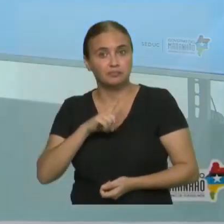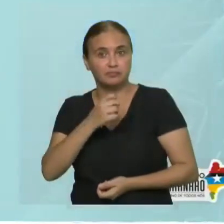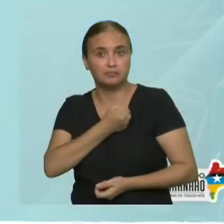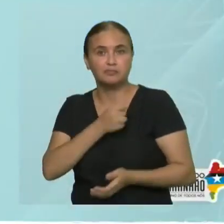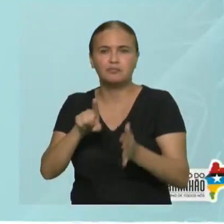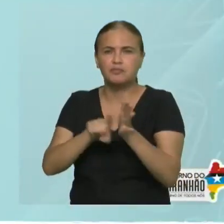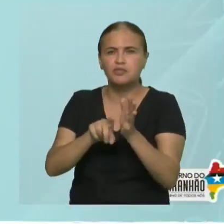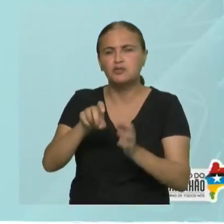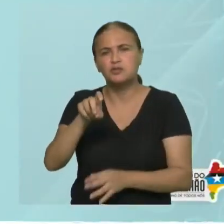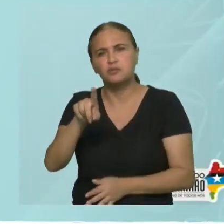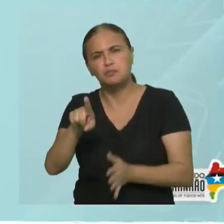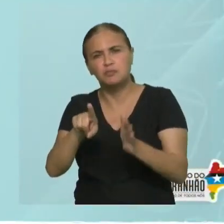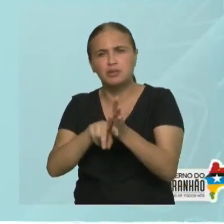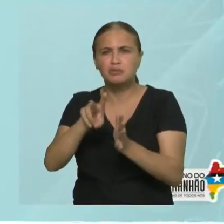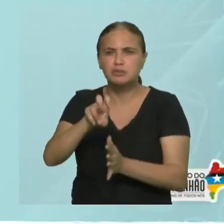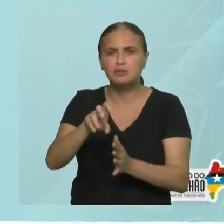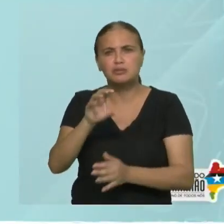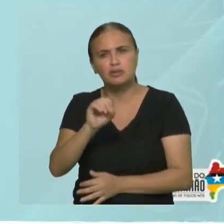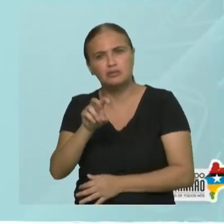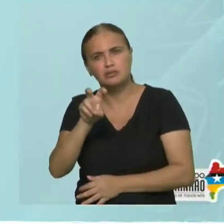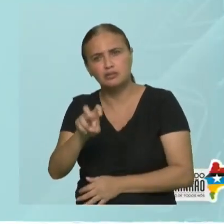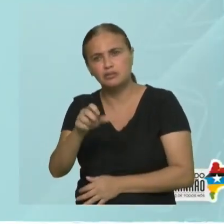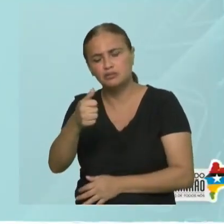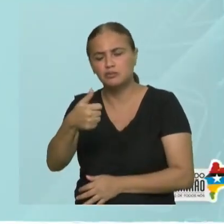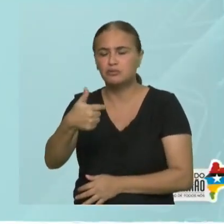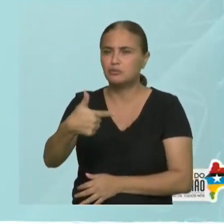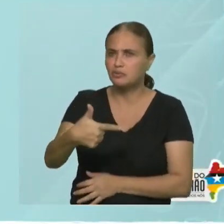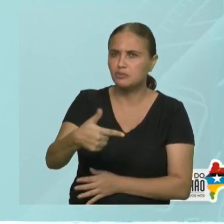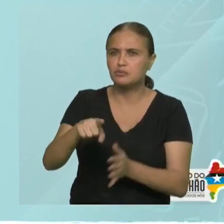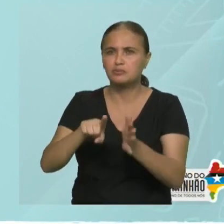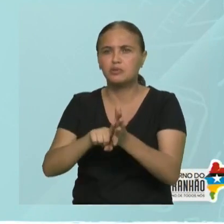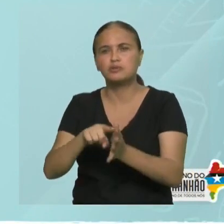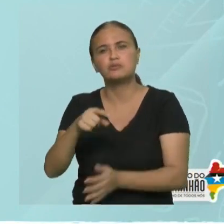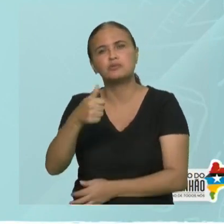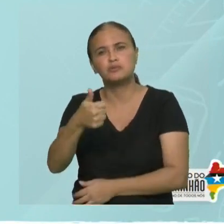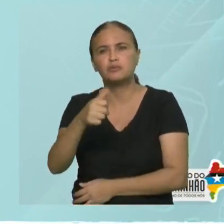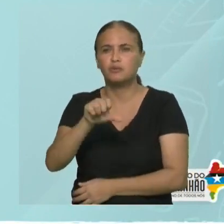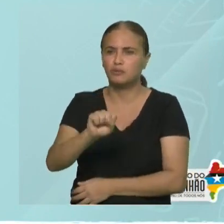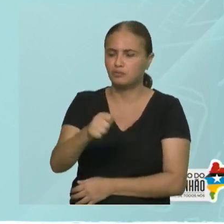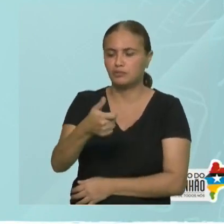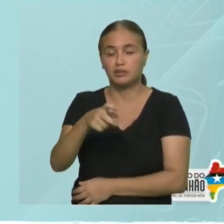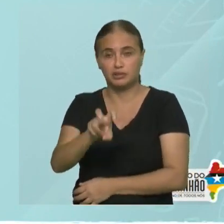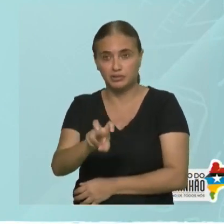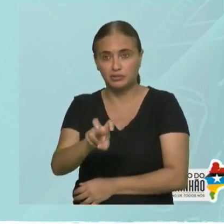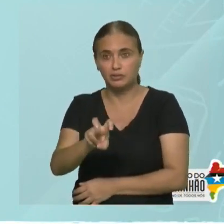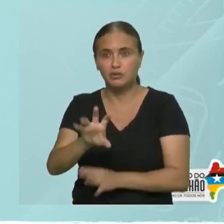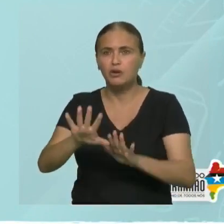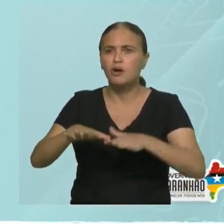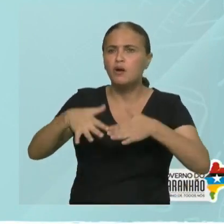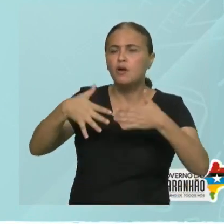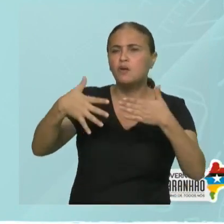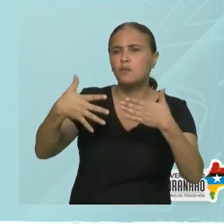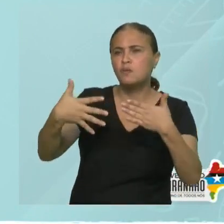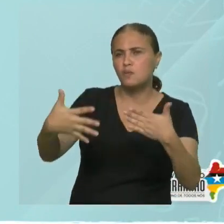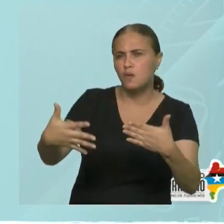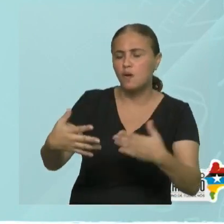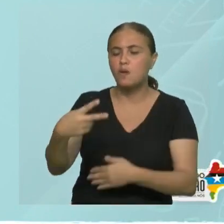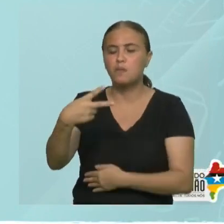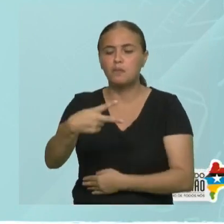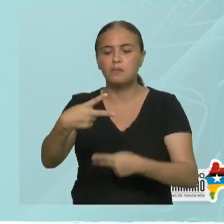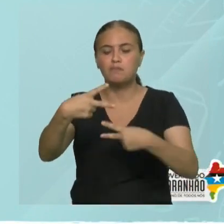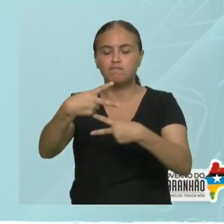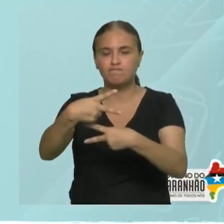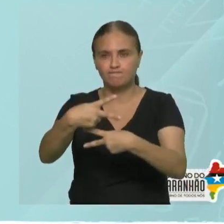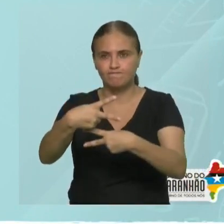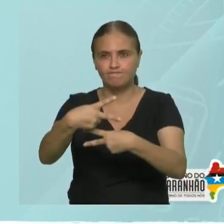20, menos 5, 0, 5, 12, menos 1, 8, 15. Qual o menor e o maior